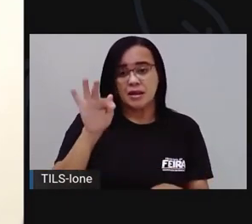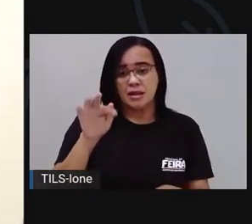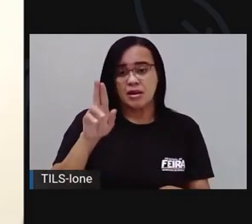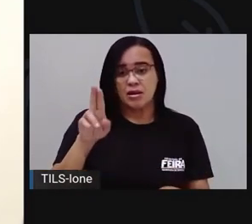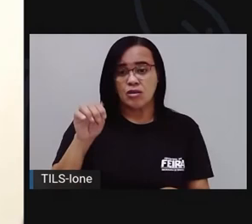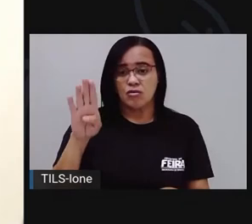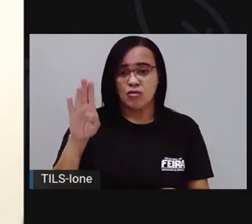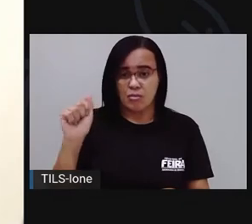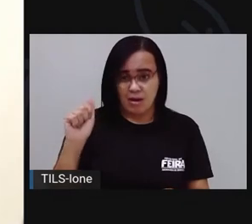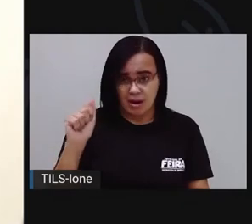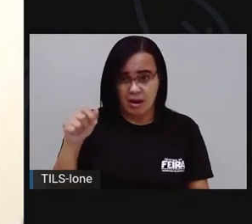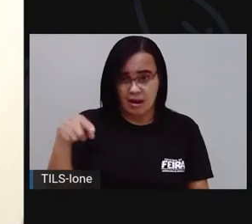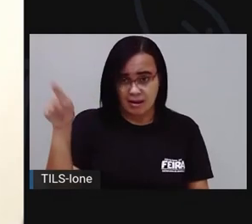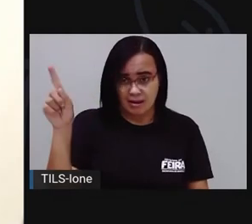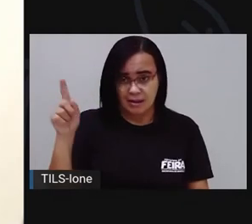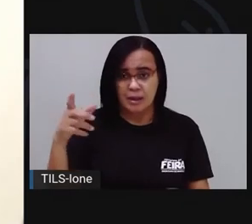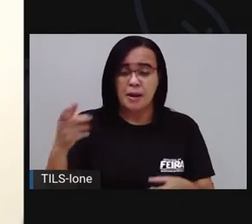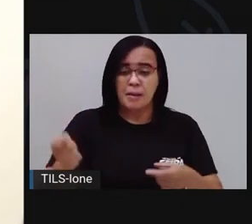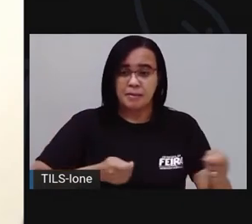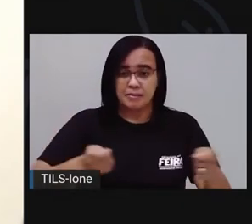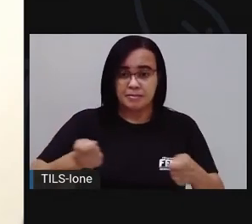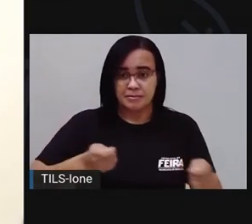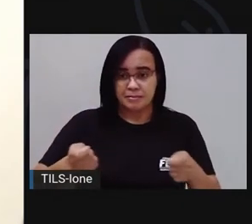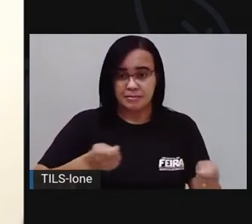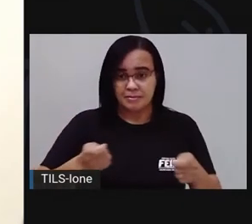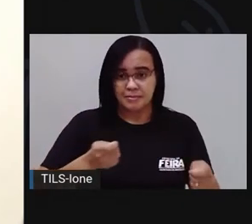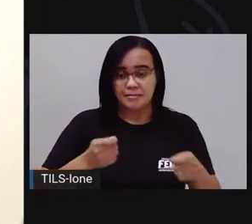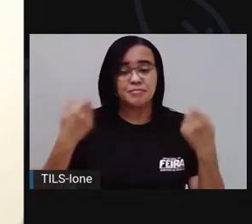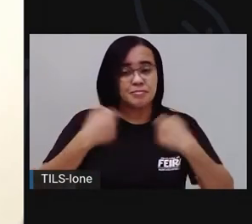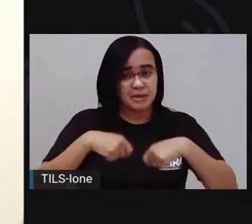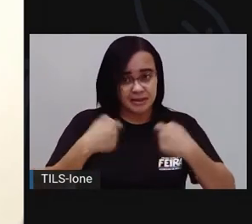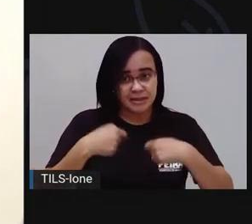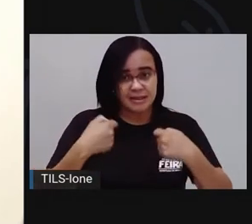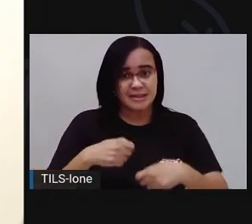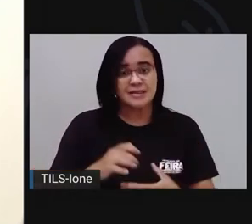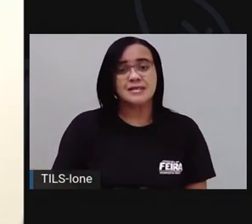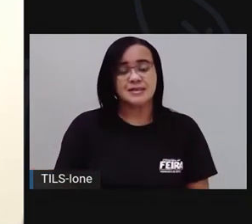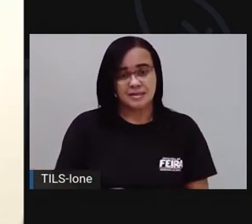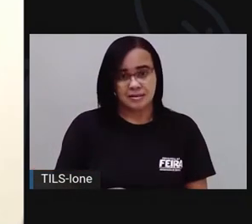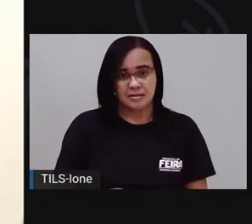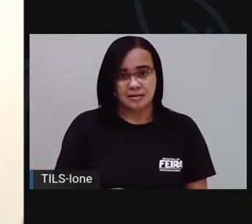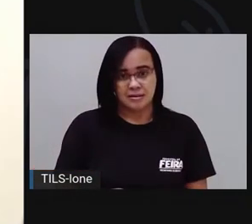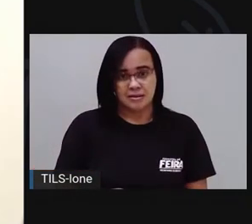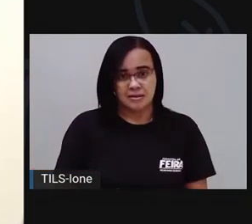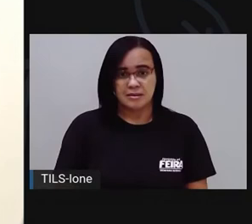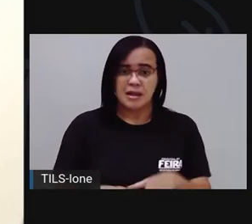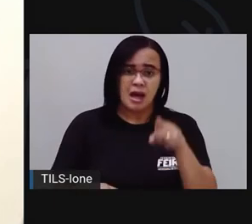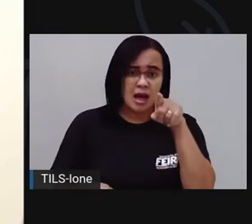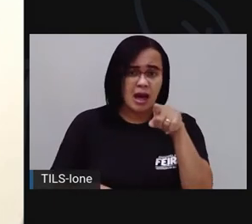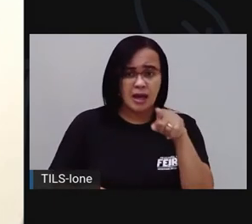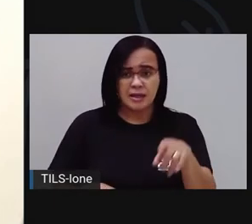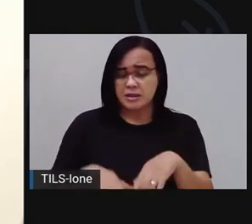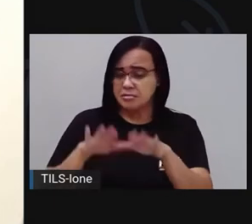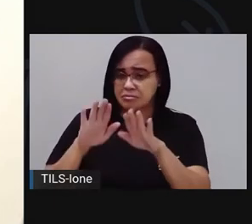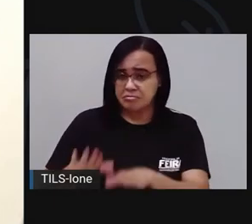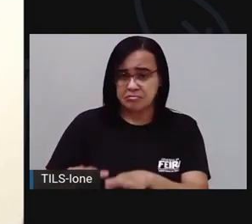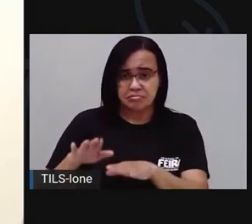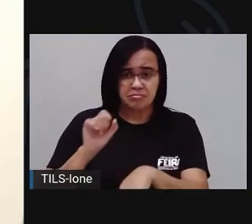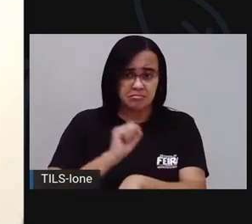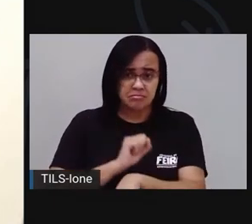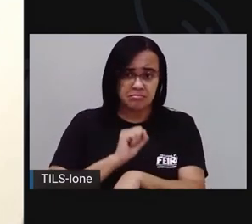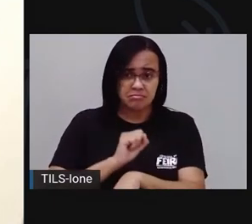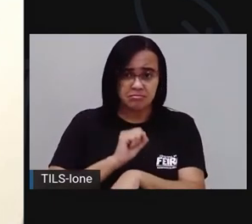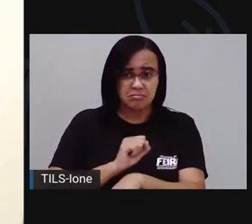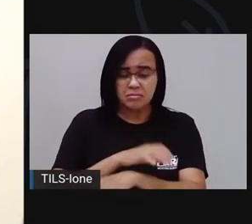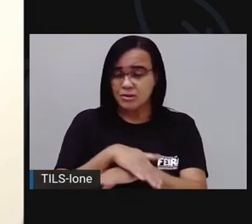mais fininha e aí precisa dar uma peneiradinha para ela ficar mais fofinha. Essa aqui a gente só precisa deixar ela descansando um pouquinho que é para ela ficar